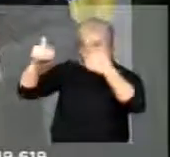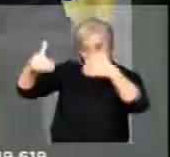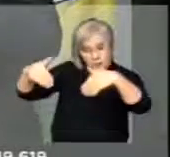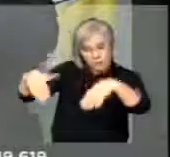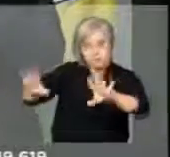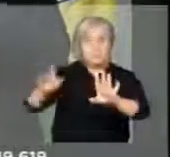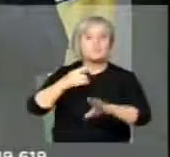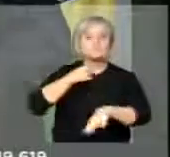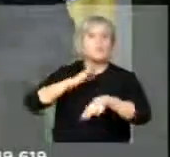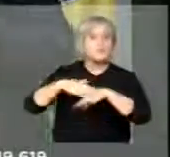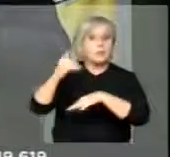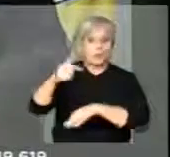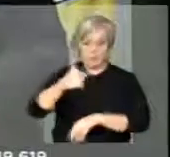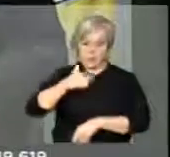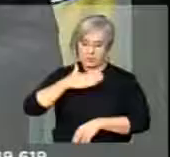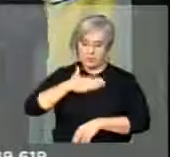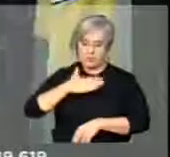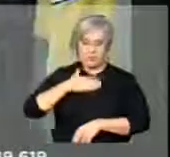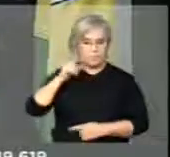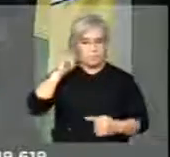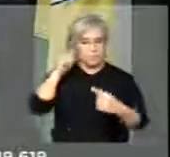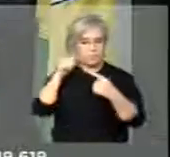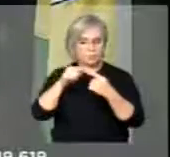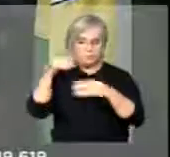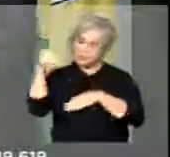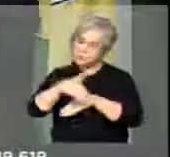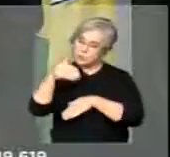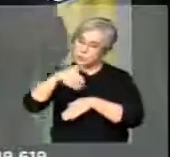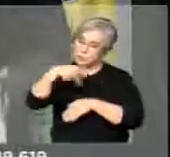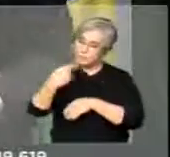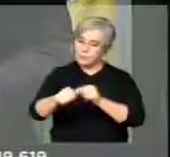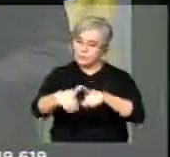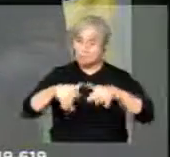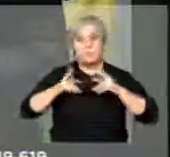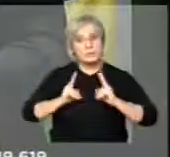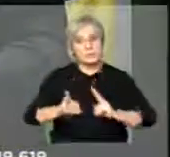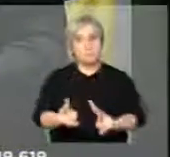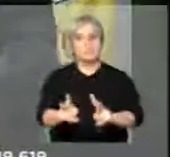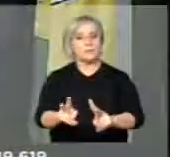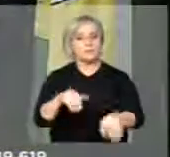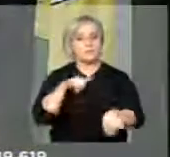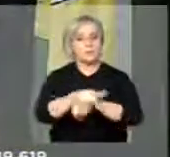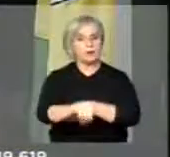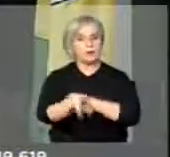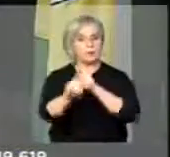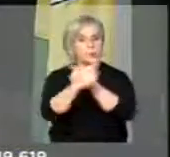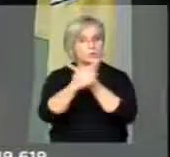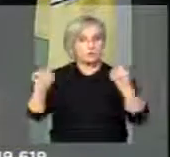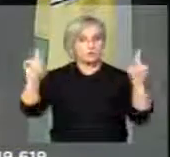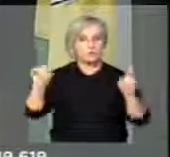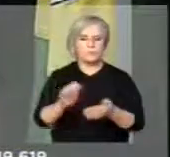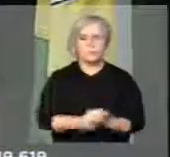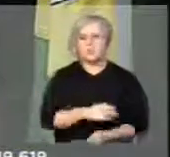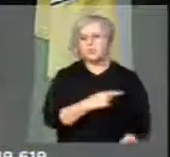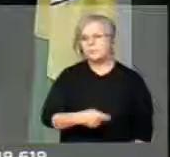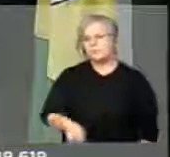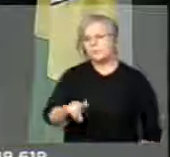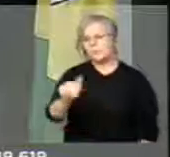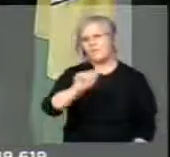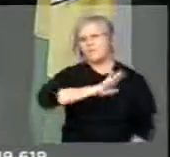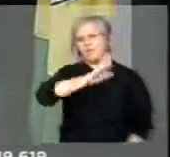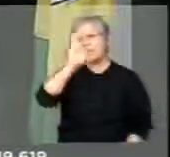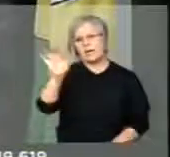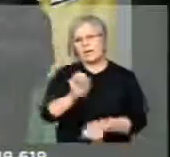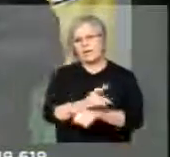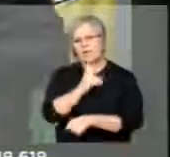fazer. Mas eu tomei como meta ficar aqui no plenário votando. Presidente Lula foi lá no Espírito Santo,